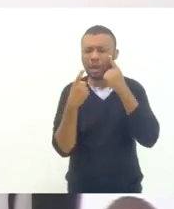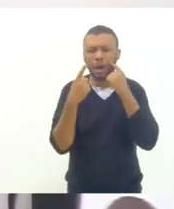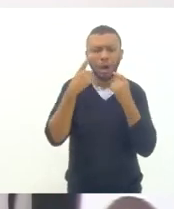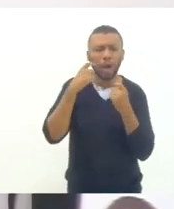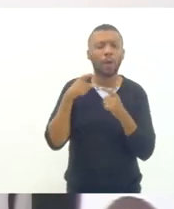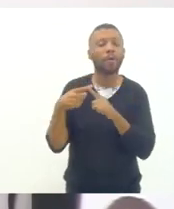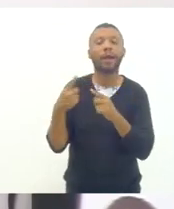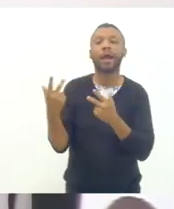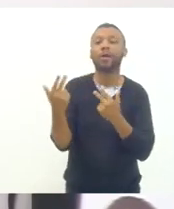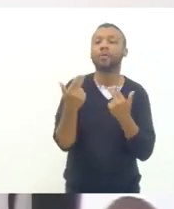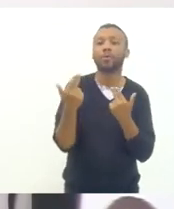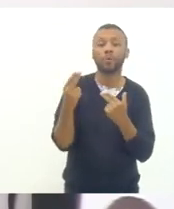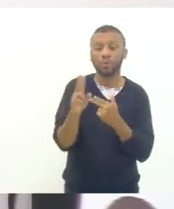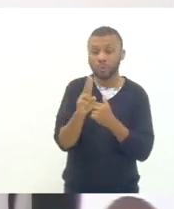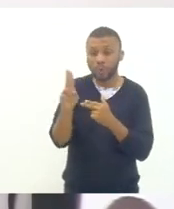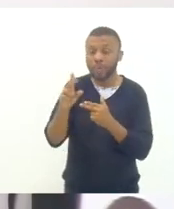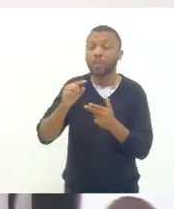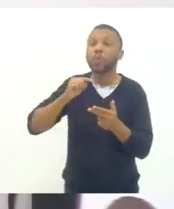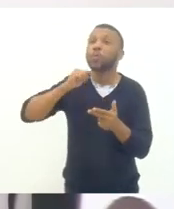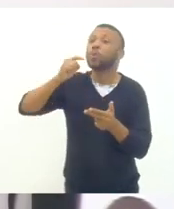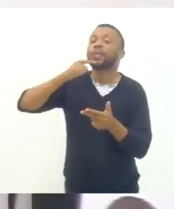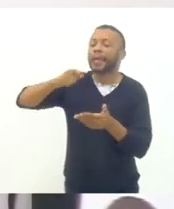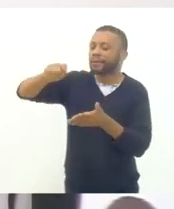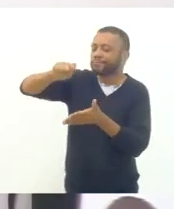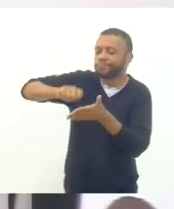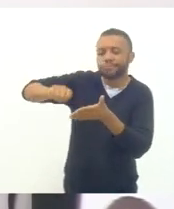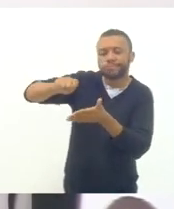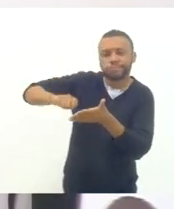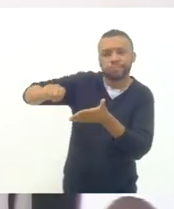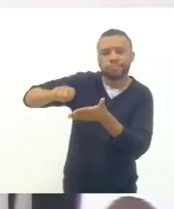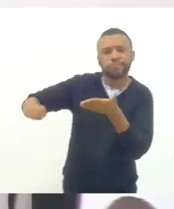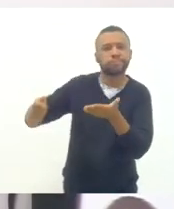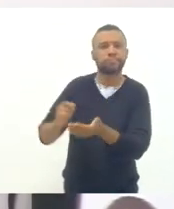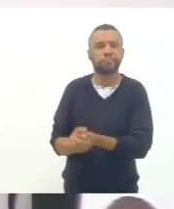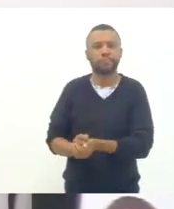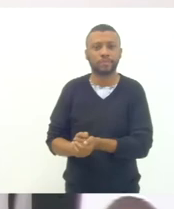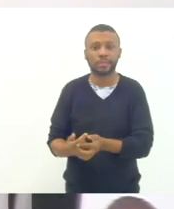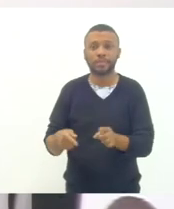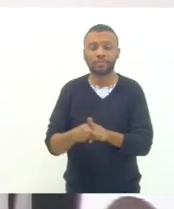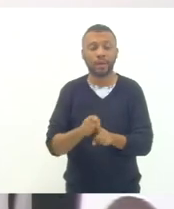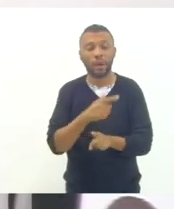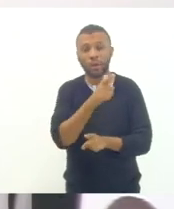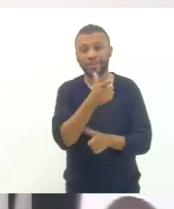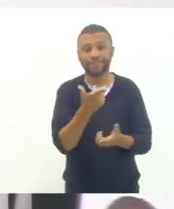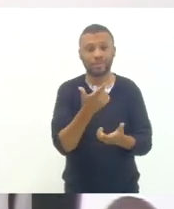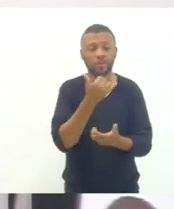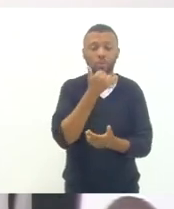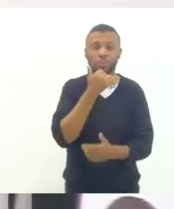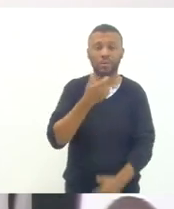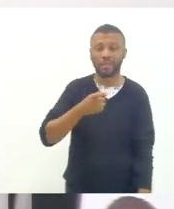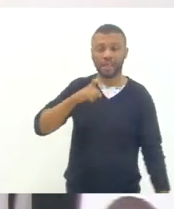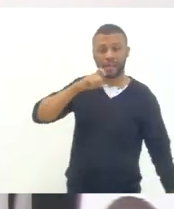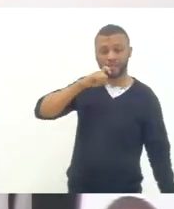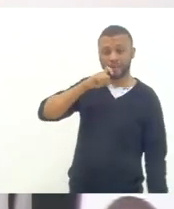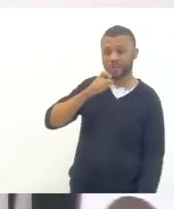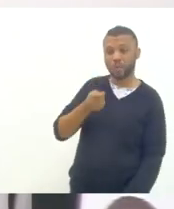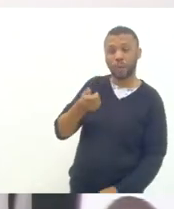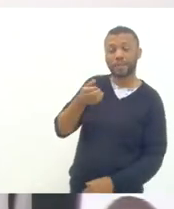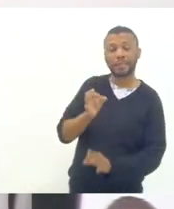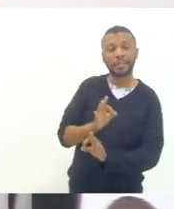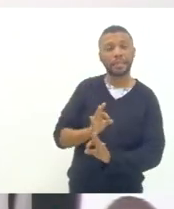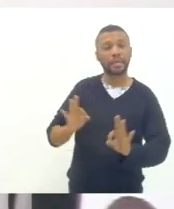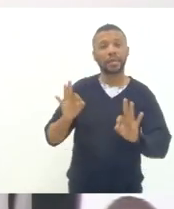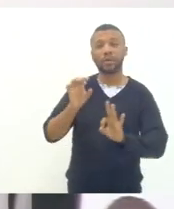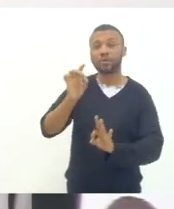o seu nome consegue escrever e outra que chega a dizer que não sente inveja de quase ninguém apenas